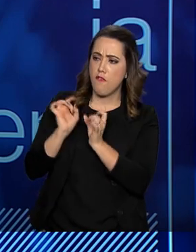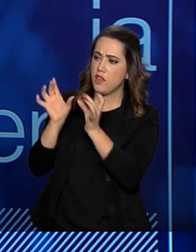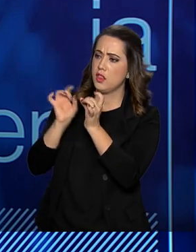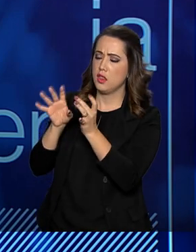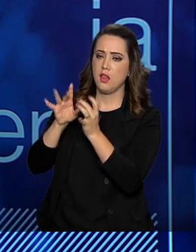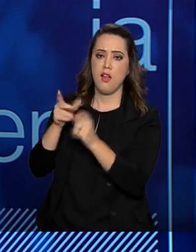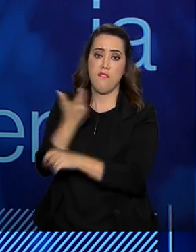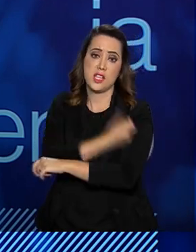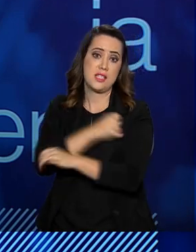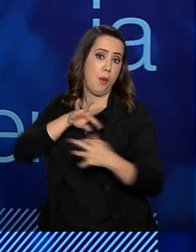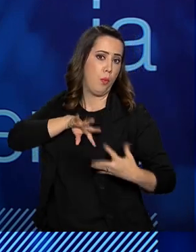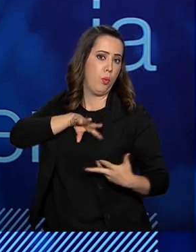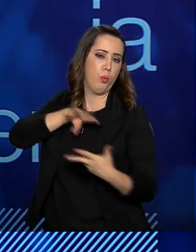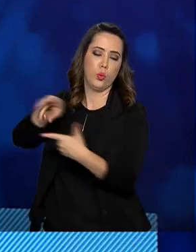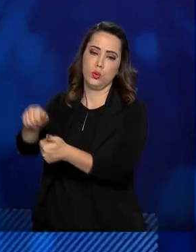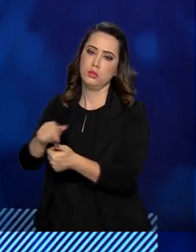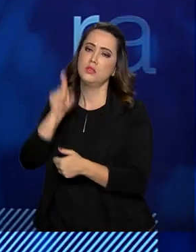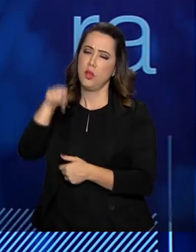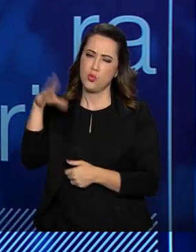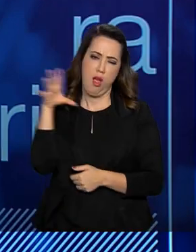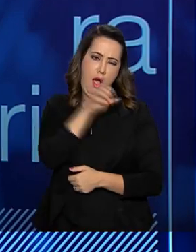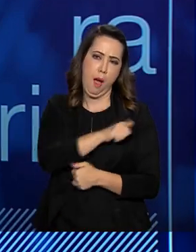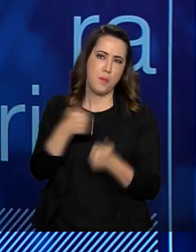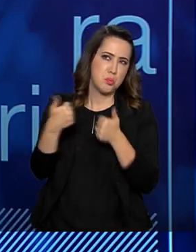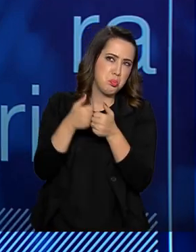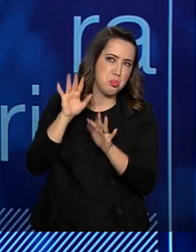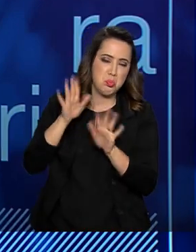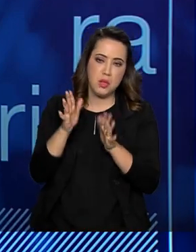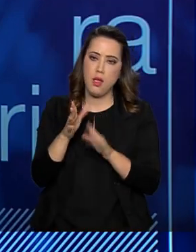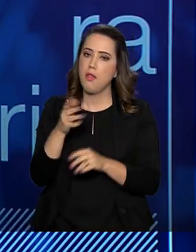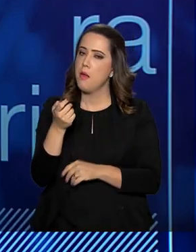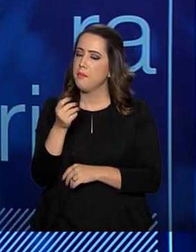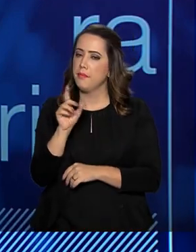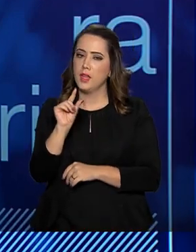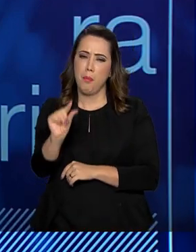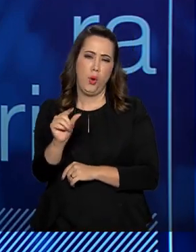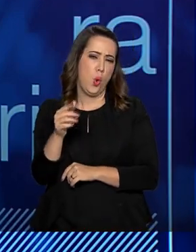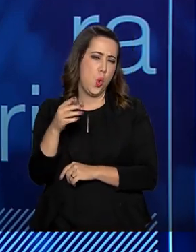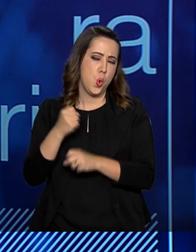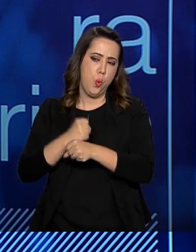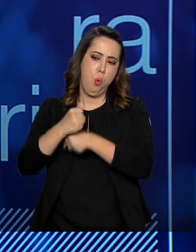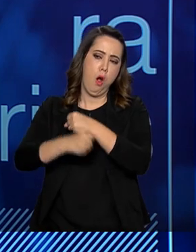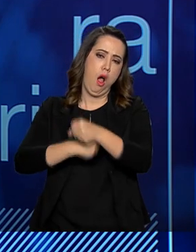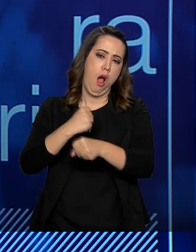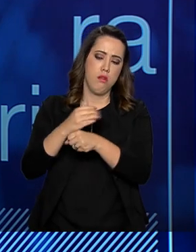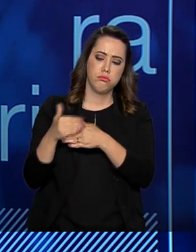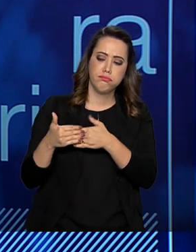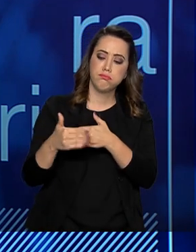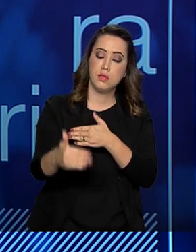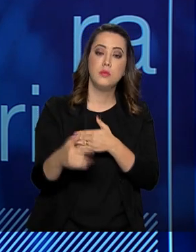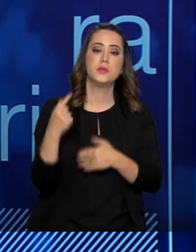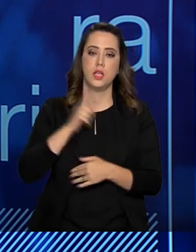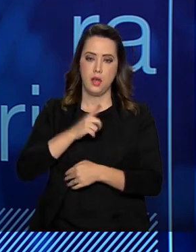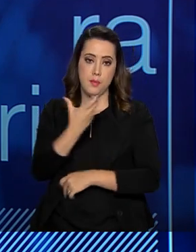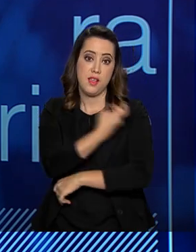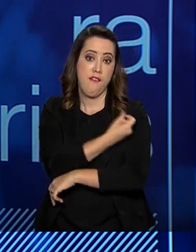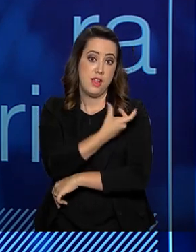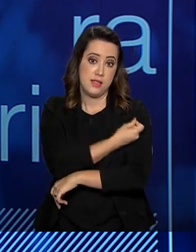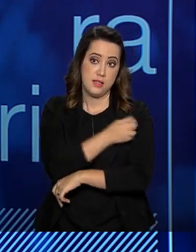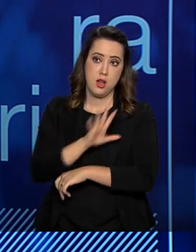todo mundo. Então, muito em breve, daqui a alguns poucos anos, teremos a vacina da dengue nacional